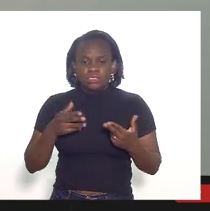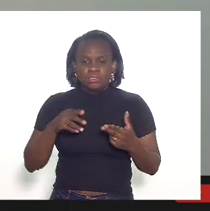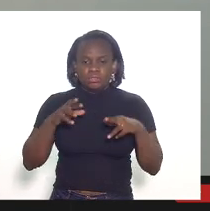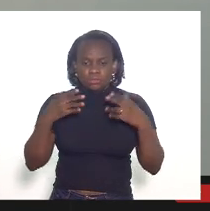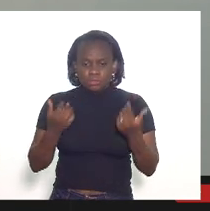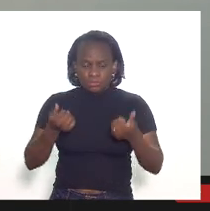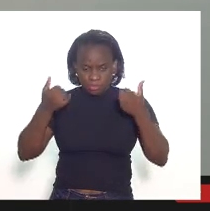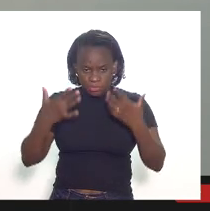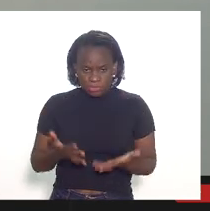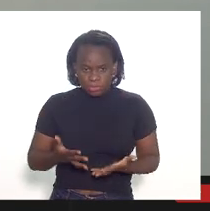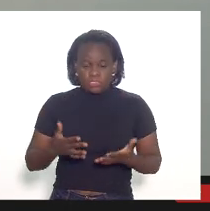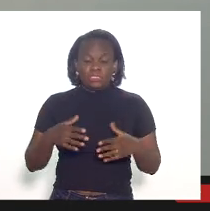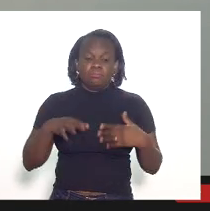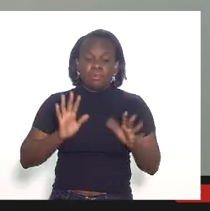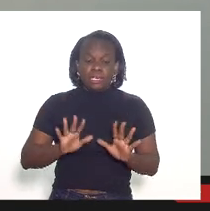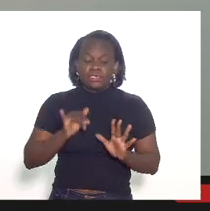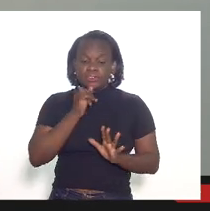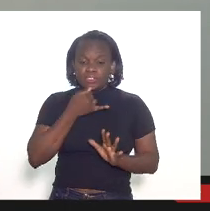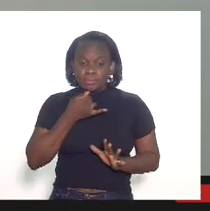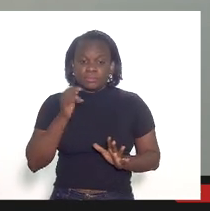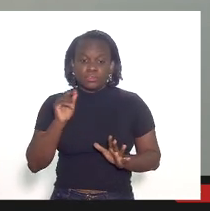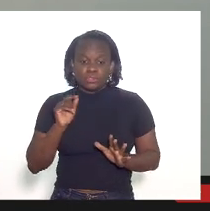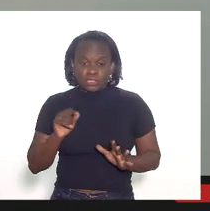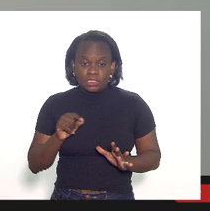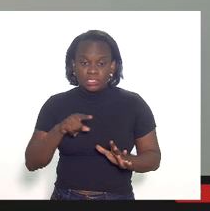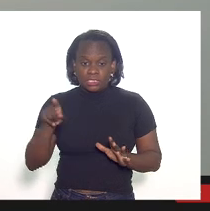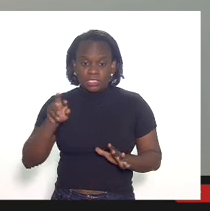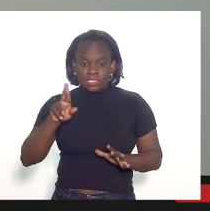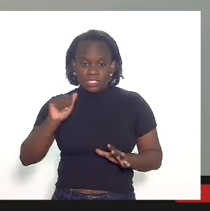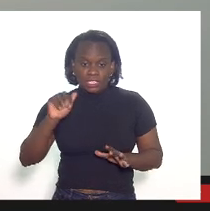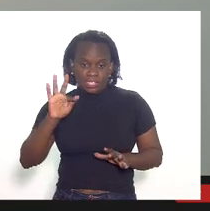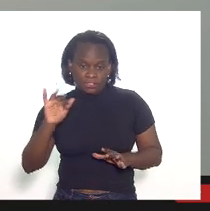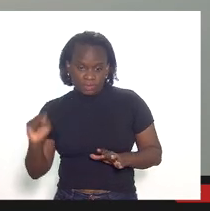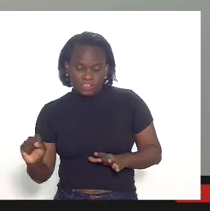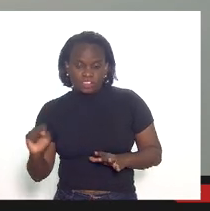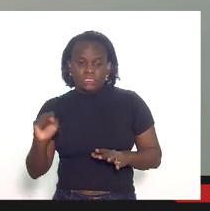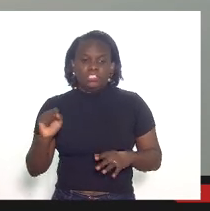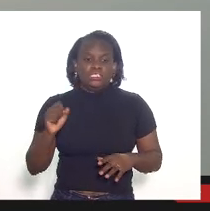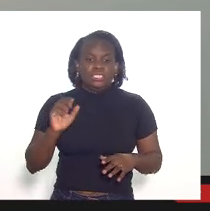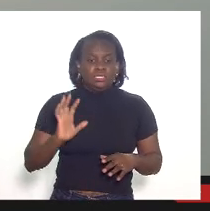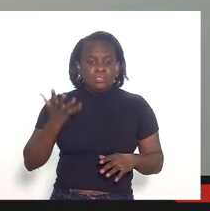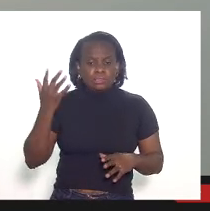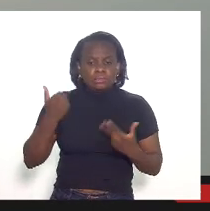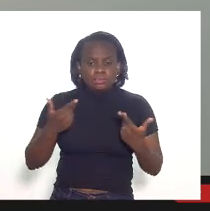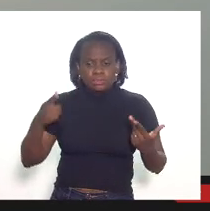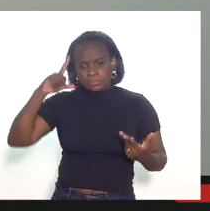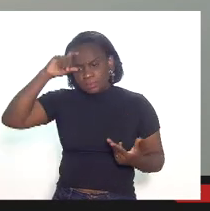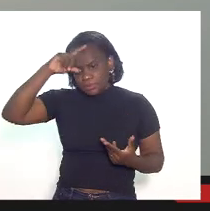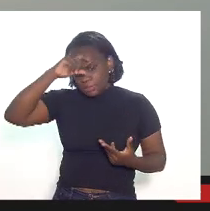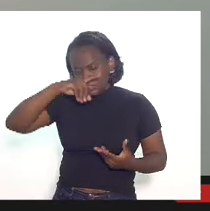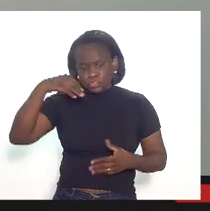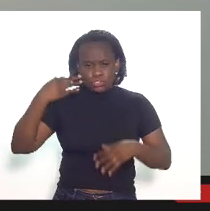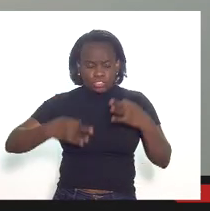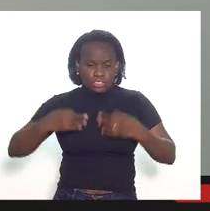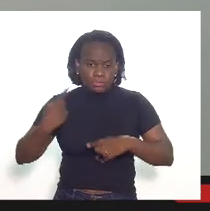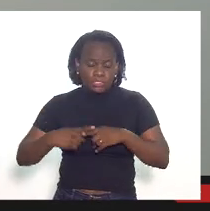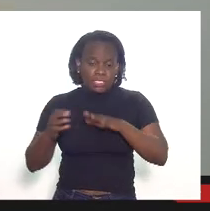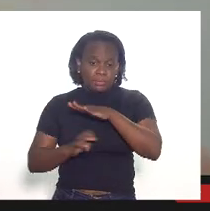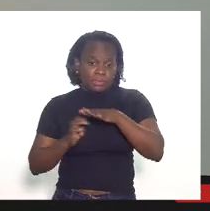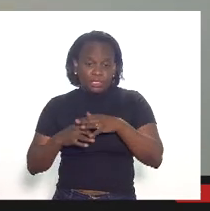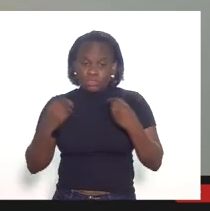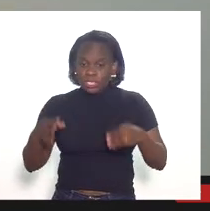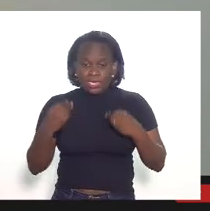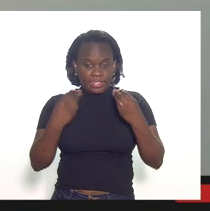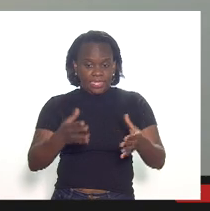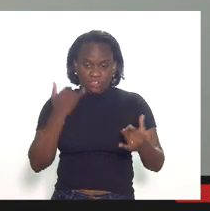audiência infelizmente aqueles rapes tiveram vamos dizer assim uma situação muito complicada jurídica porque as empresas não queriam